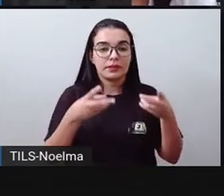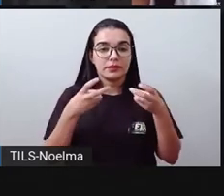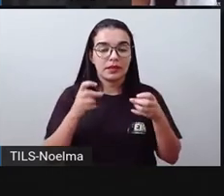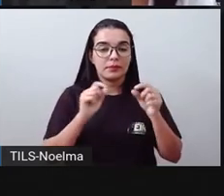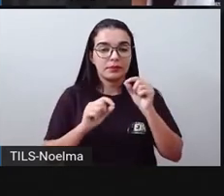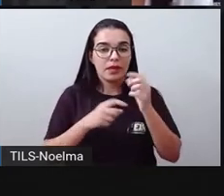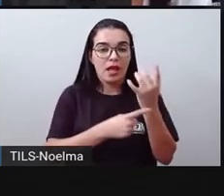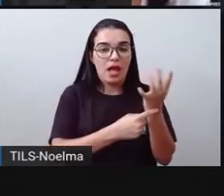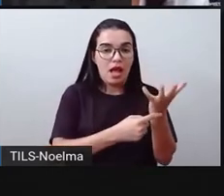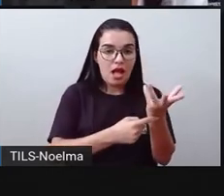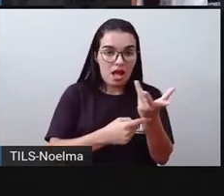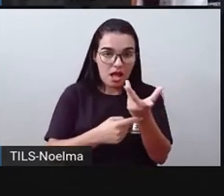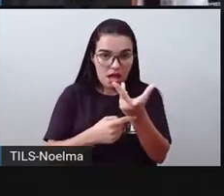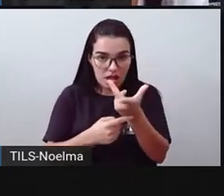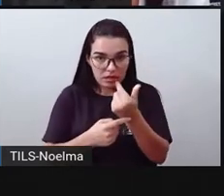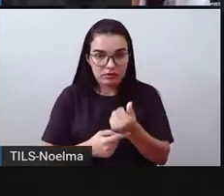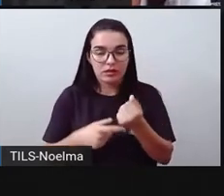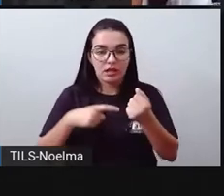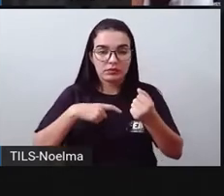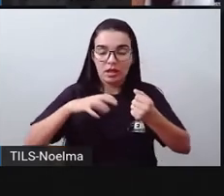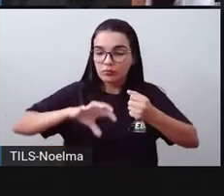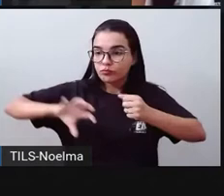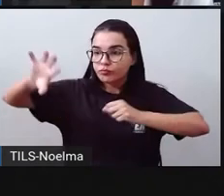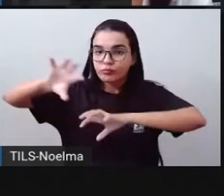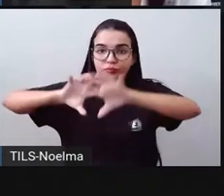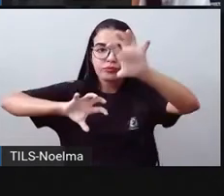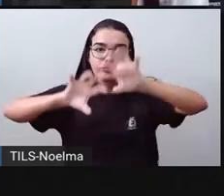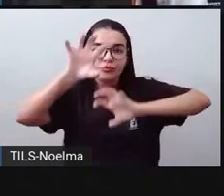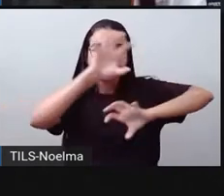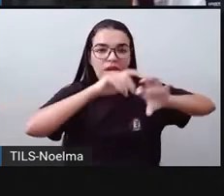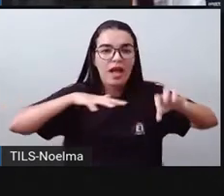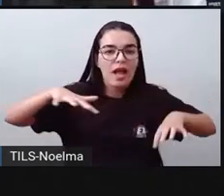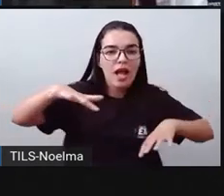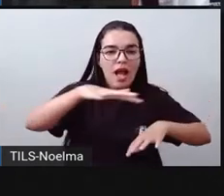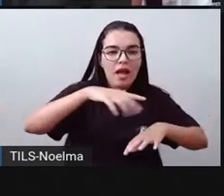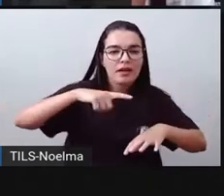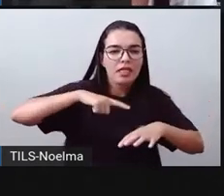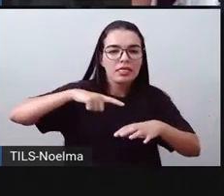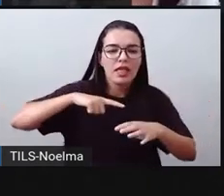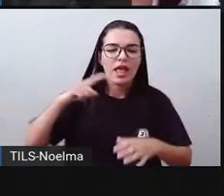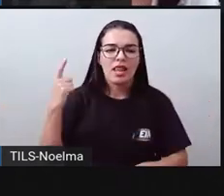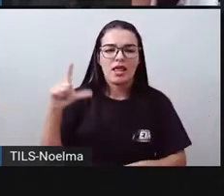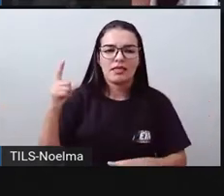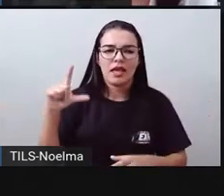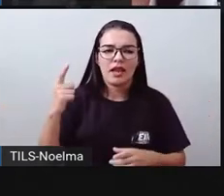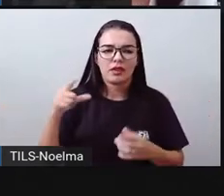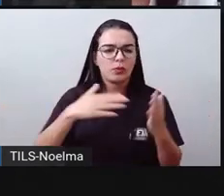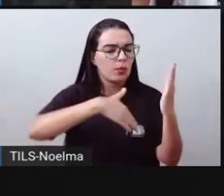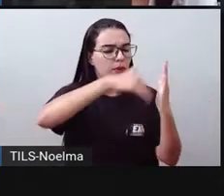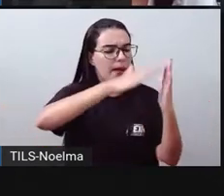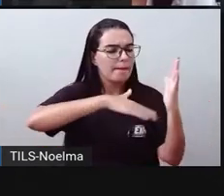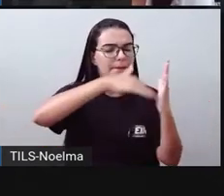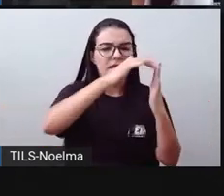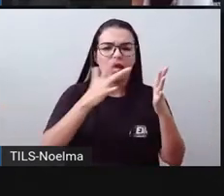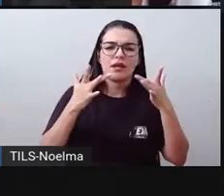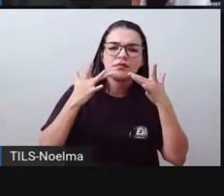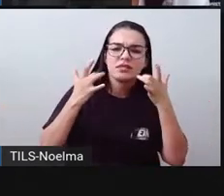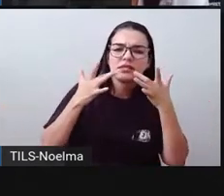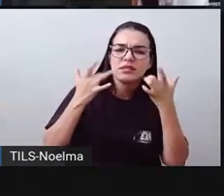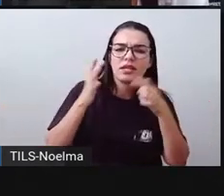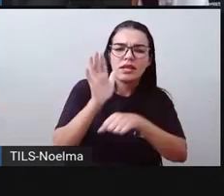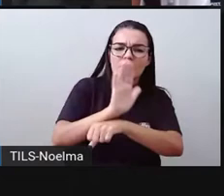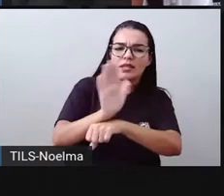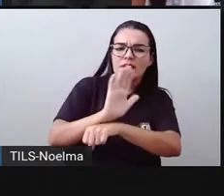áreas, está presente aí na pintura, na literatura, no teatro, no cinema, na